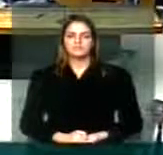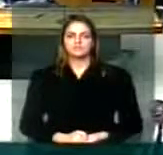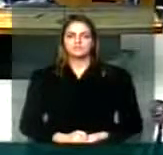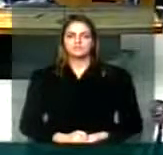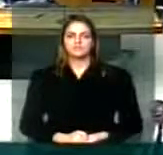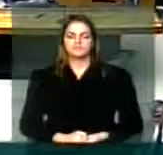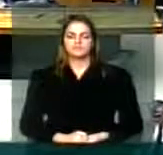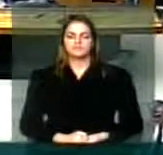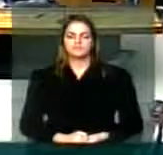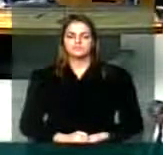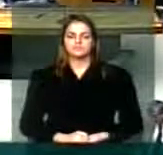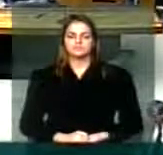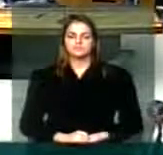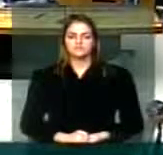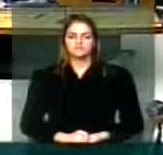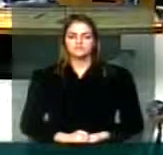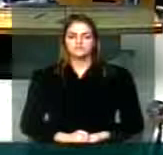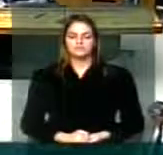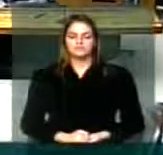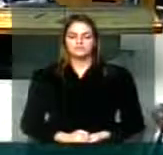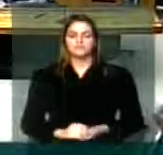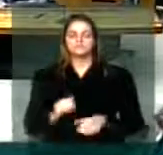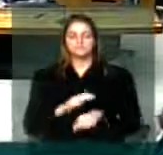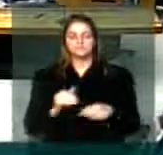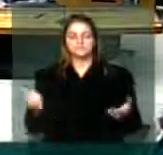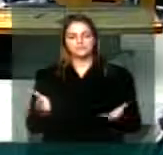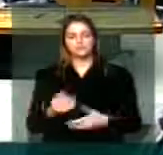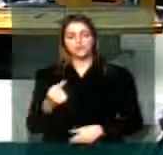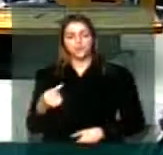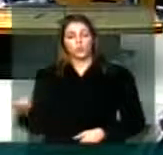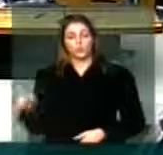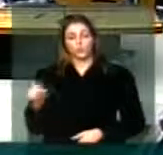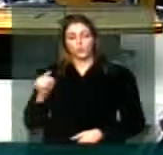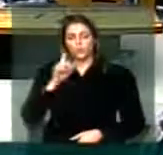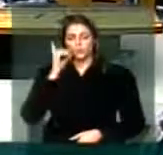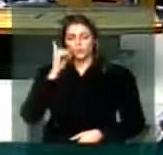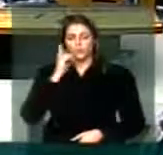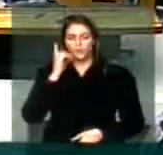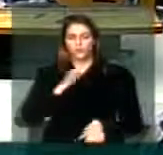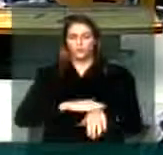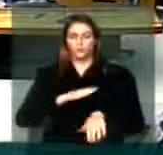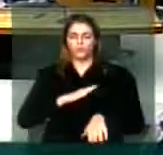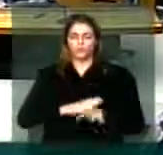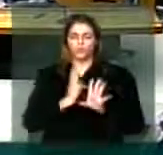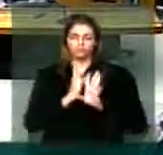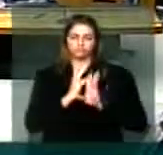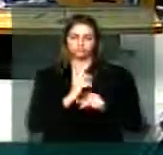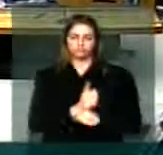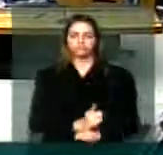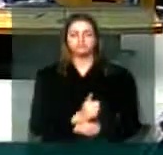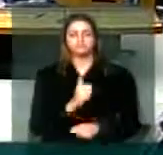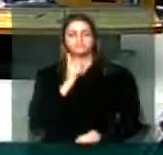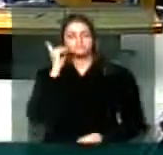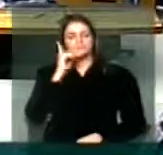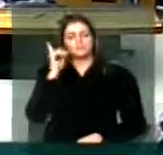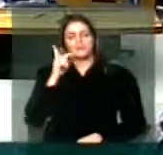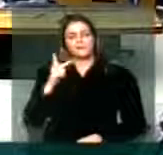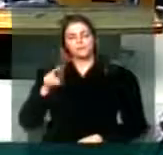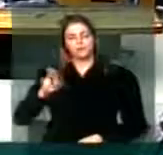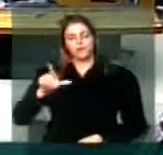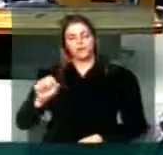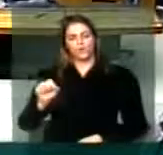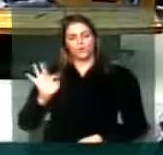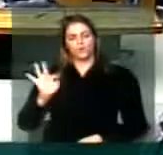Muito obrigado, nobre deputado. Conceda a palavra ao último orador inscrito no período, ao nobre deputado Paulo